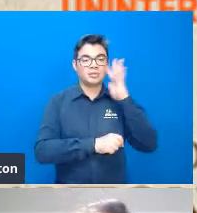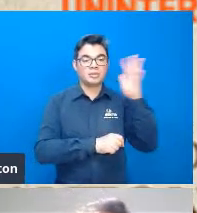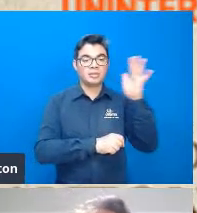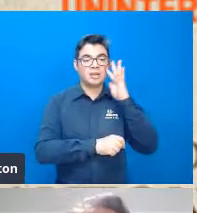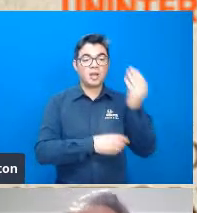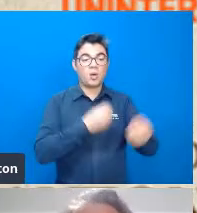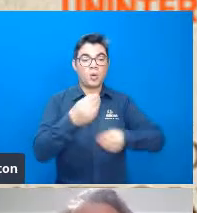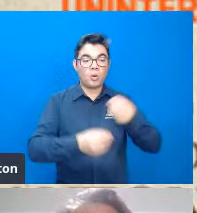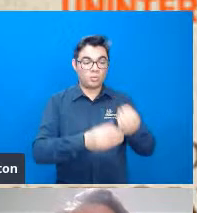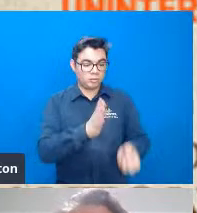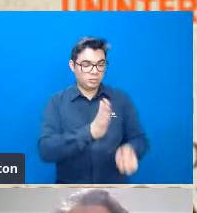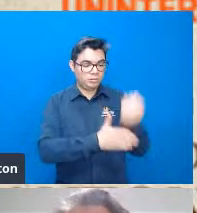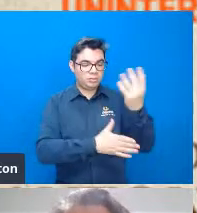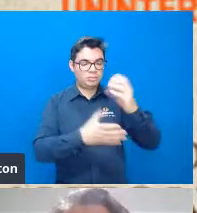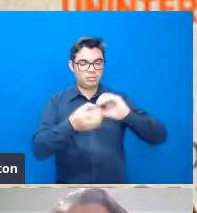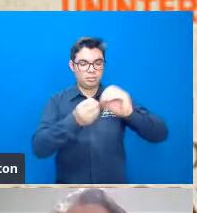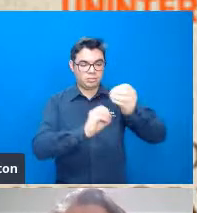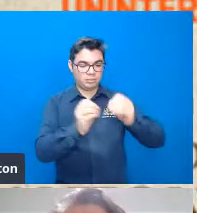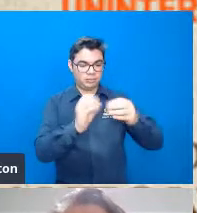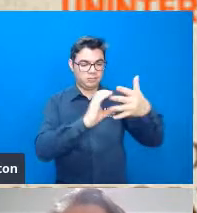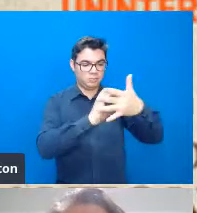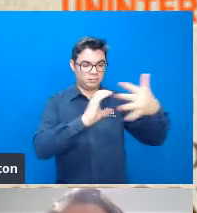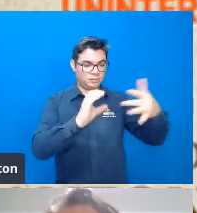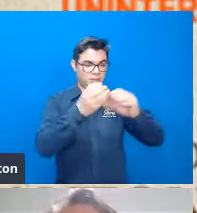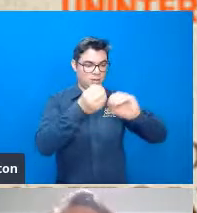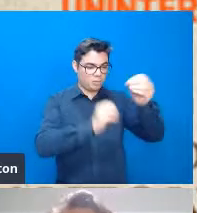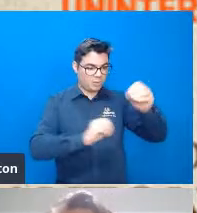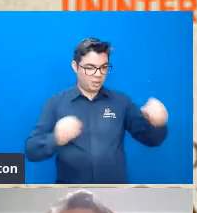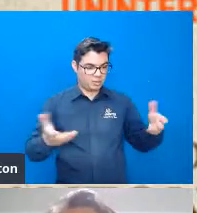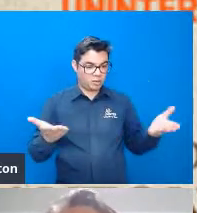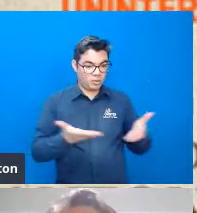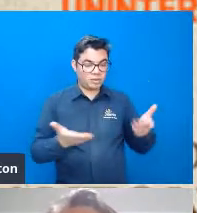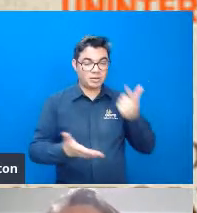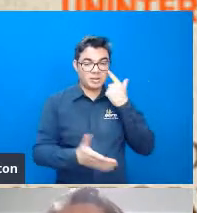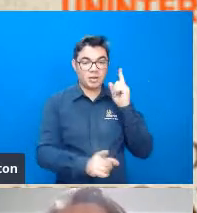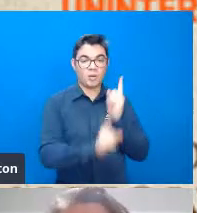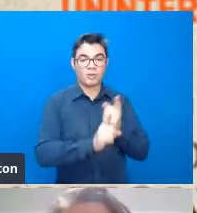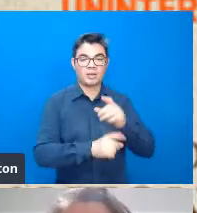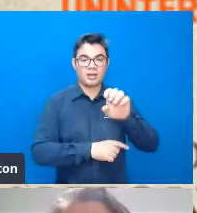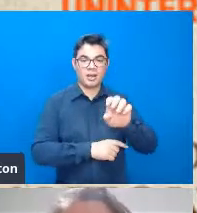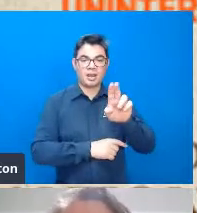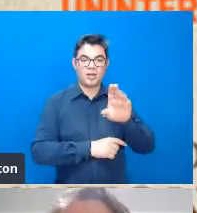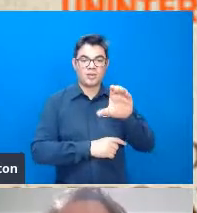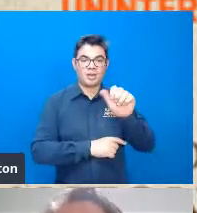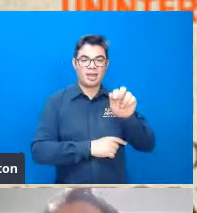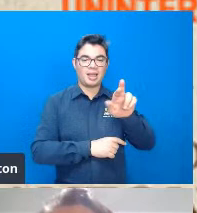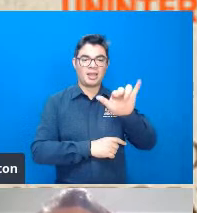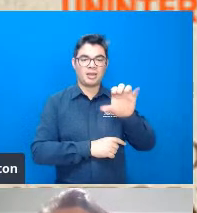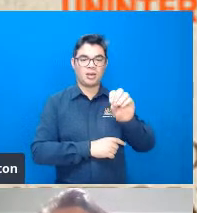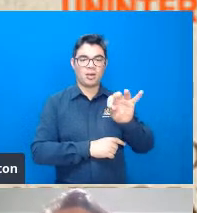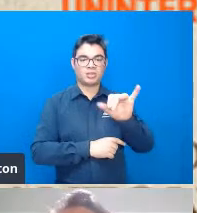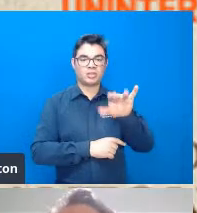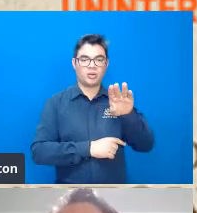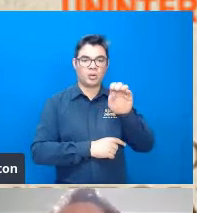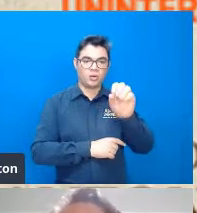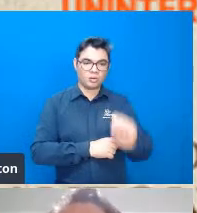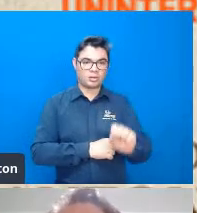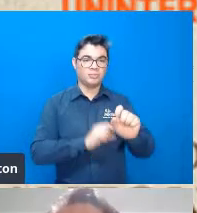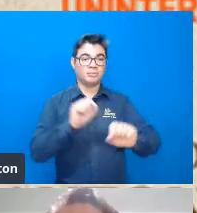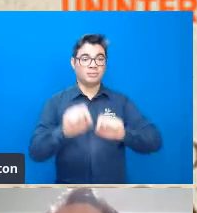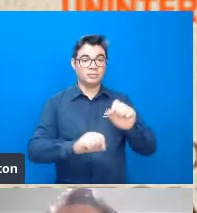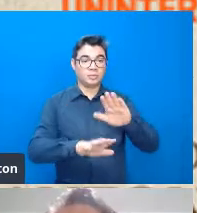surgiram células complexas como nós vemos hoje nos eucarióticos, né? Então, esse surgimento foi, todo ele foi